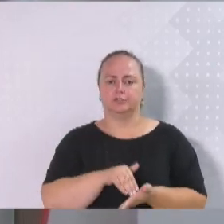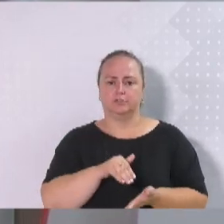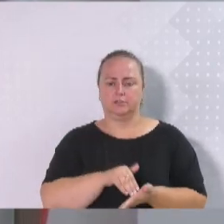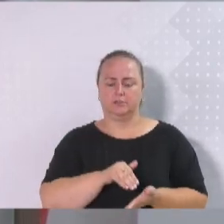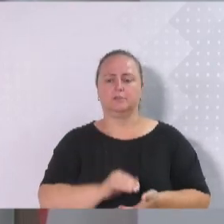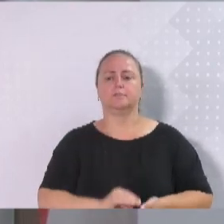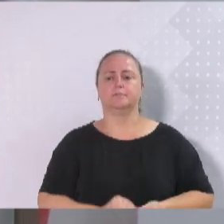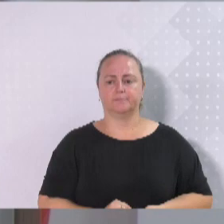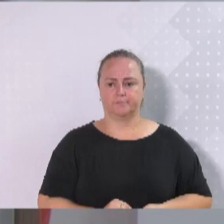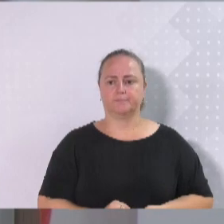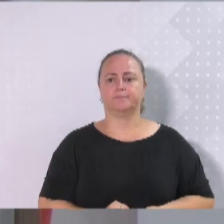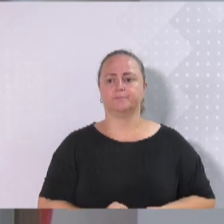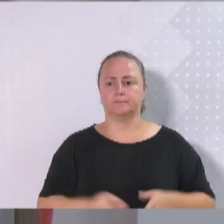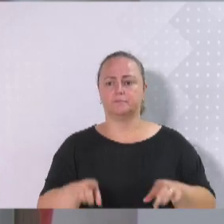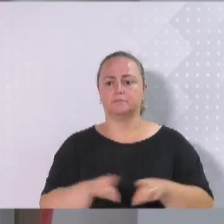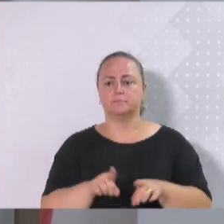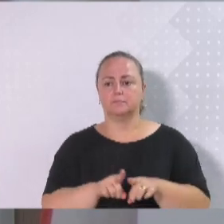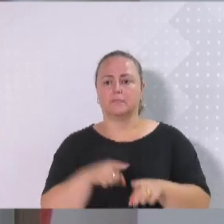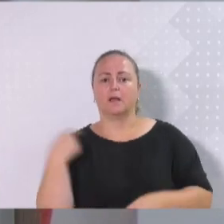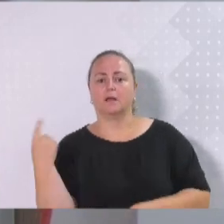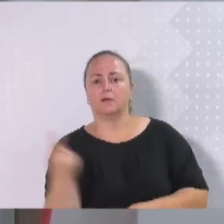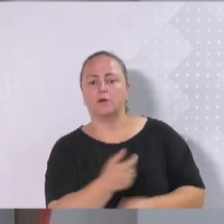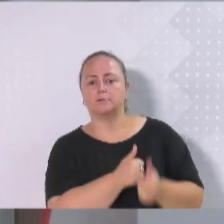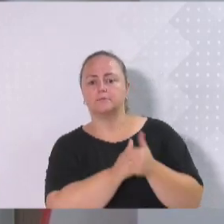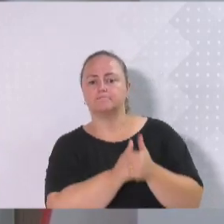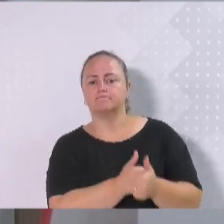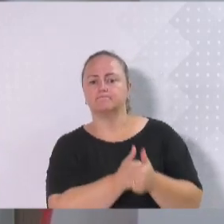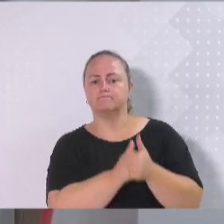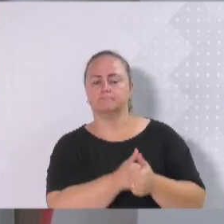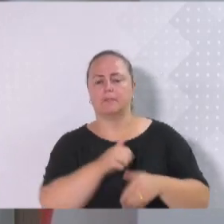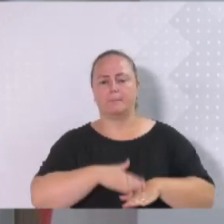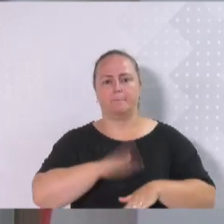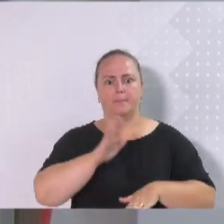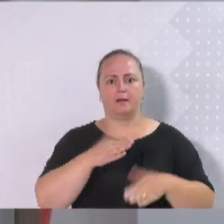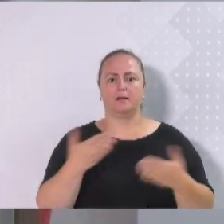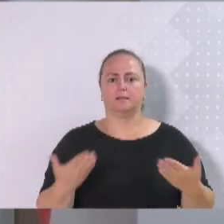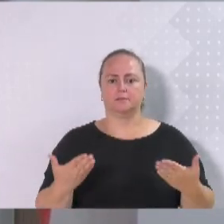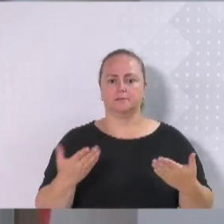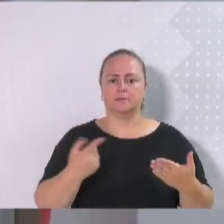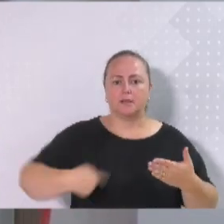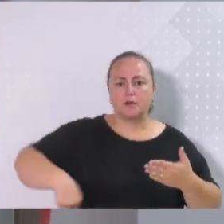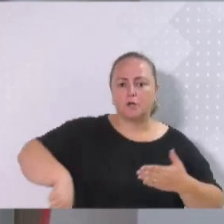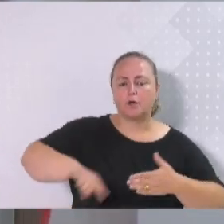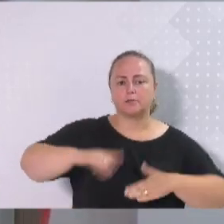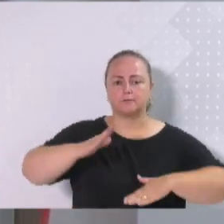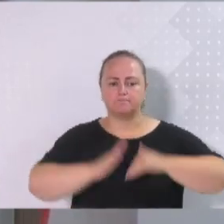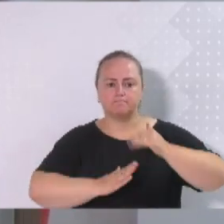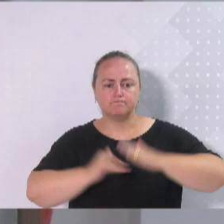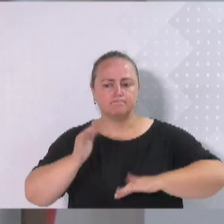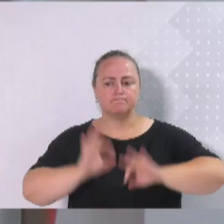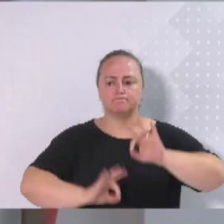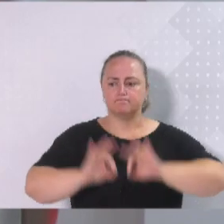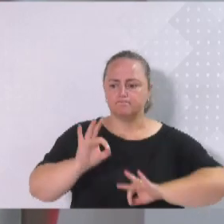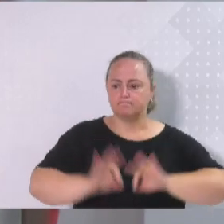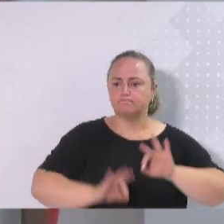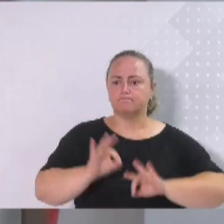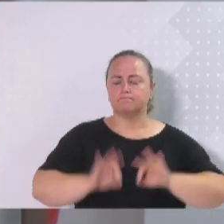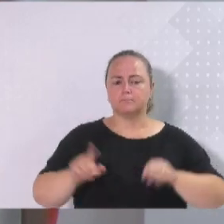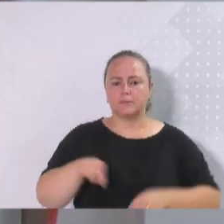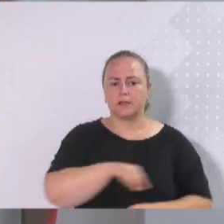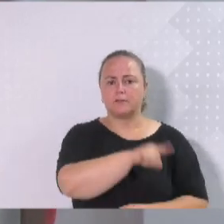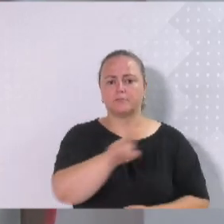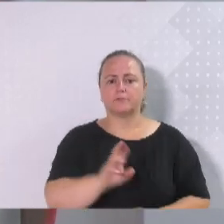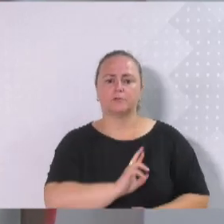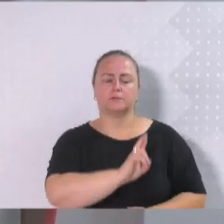estejamos cada vez mais próximos. Estamos em obras e vocês estão conduzindo esse projeto, representando 400